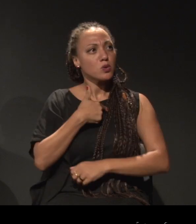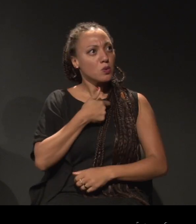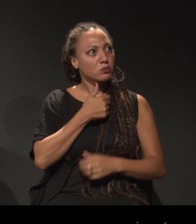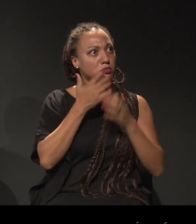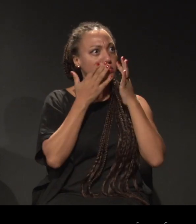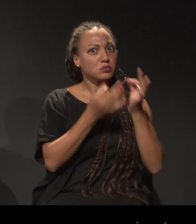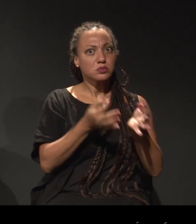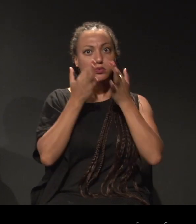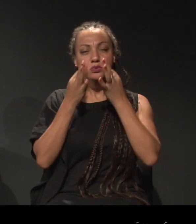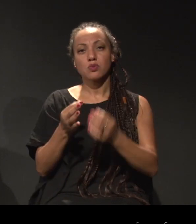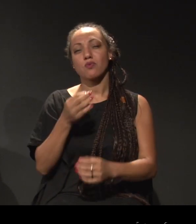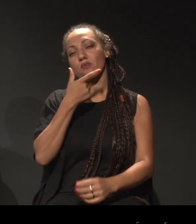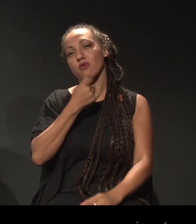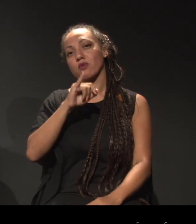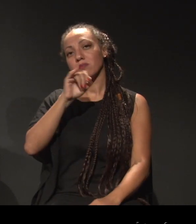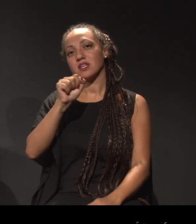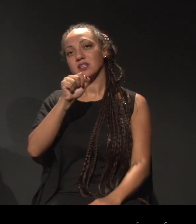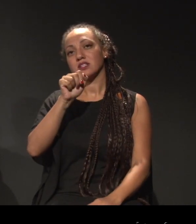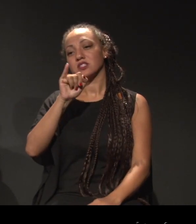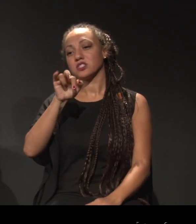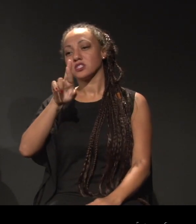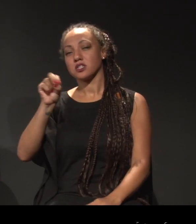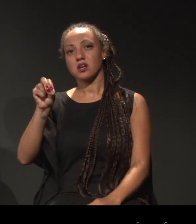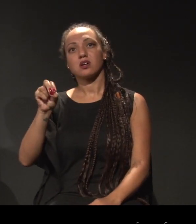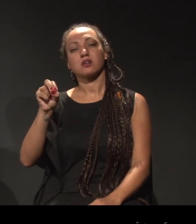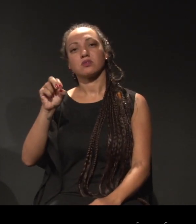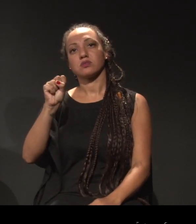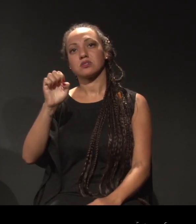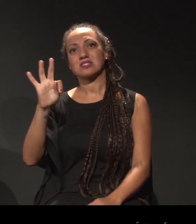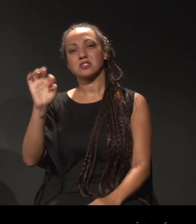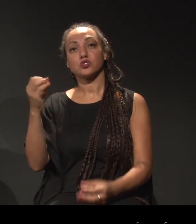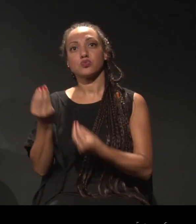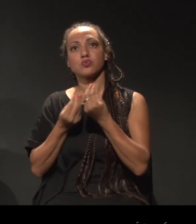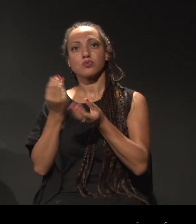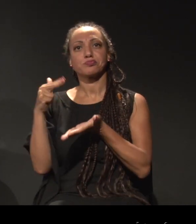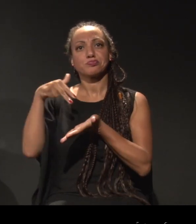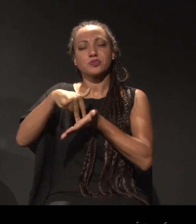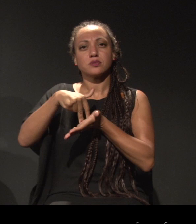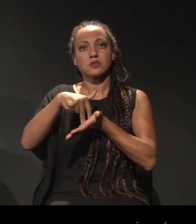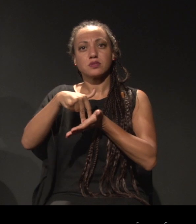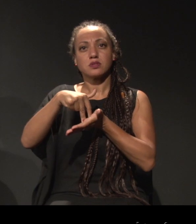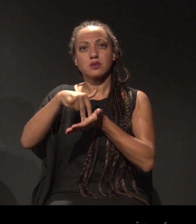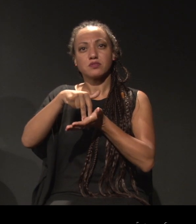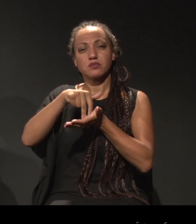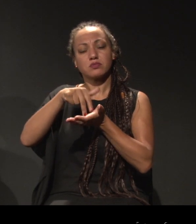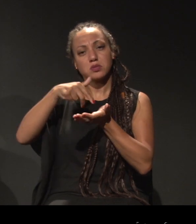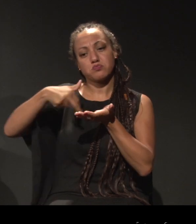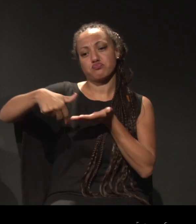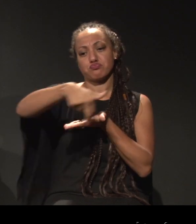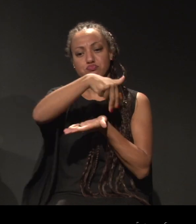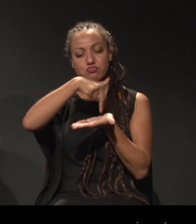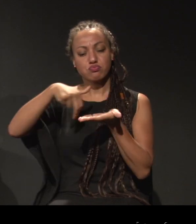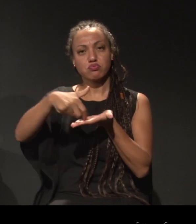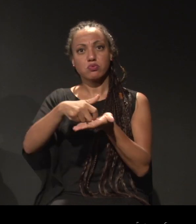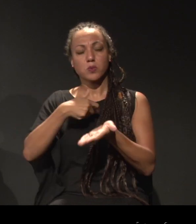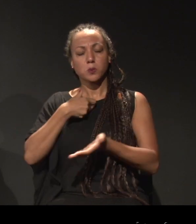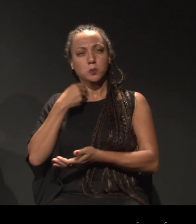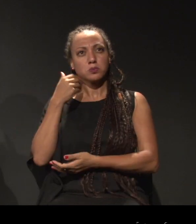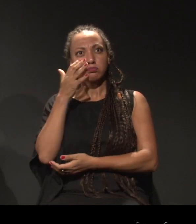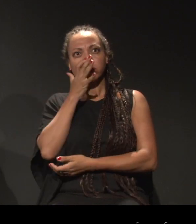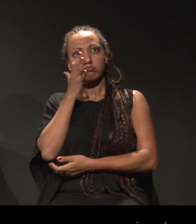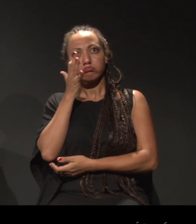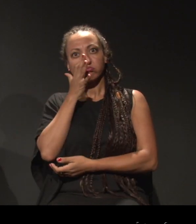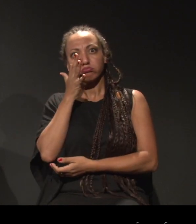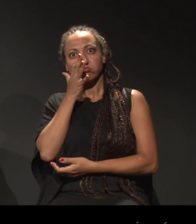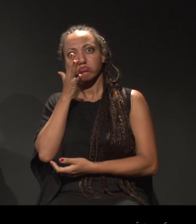atenção. Ver Jairo Sete, como é que o Jairo Sete entrava e fazia um movimento circular. Quer dizer, eu ficava tentando encontrar uma